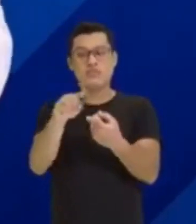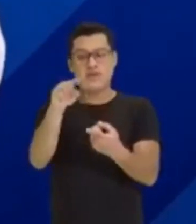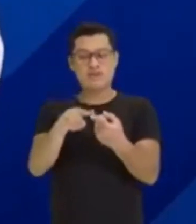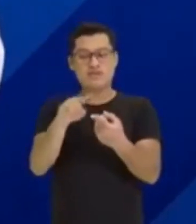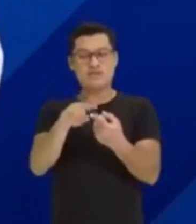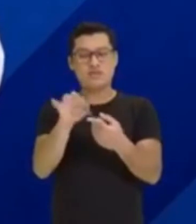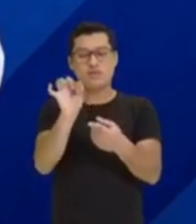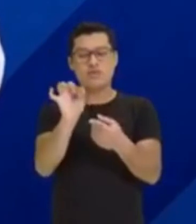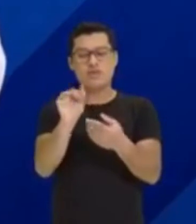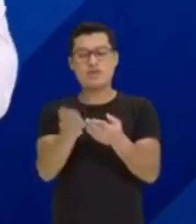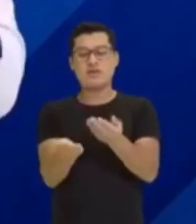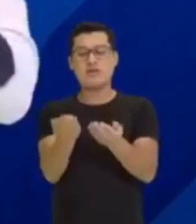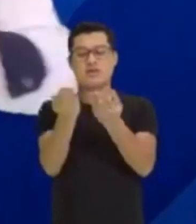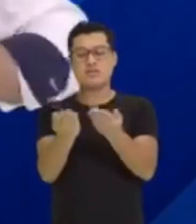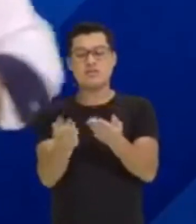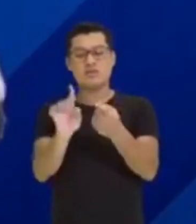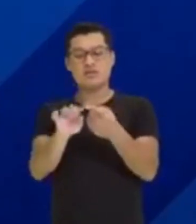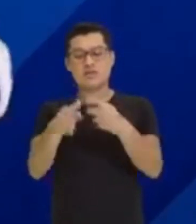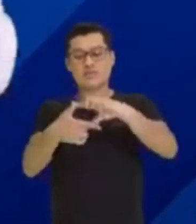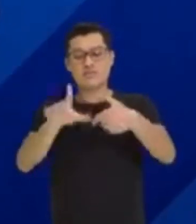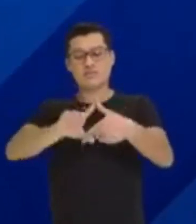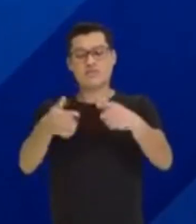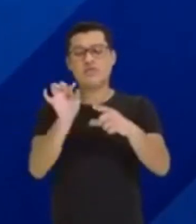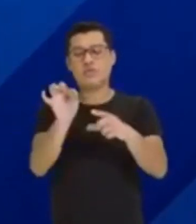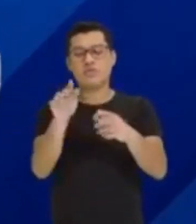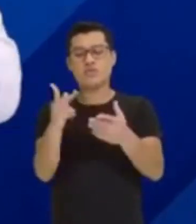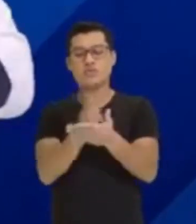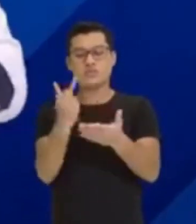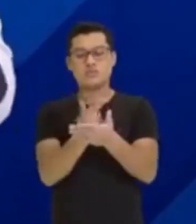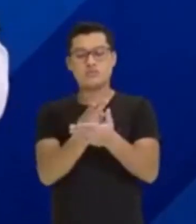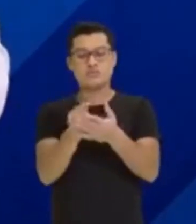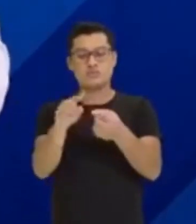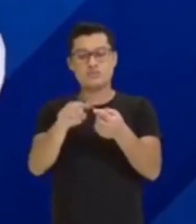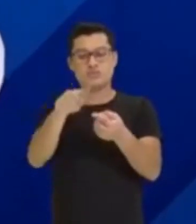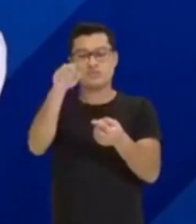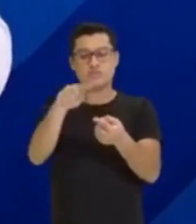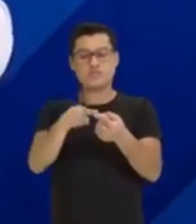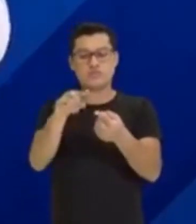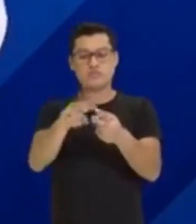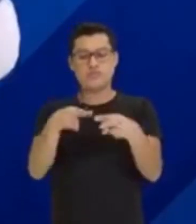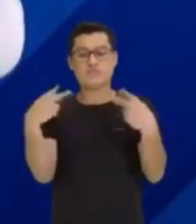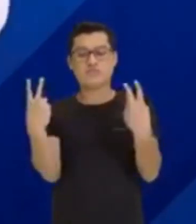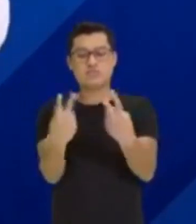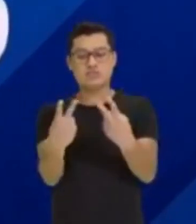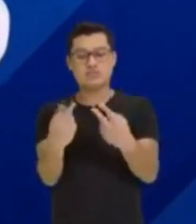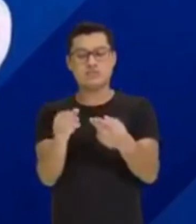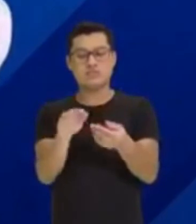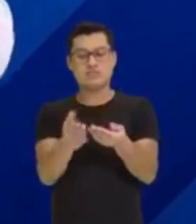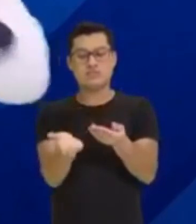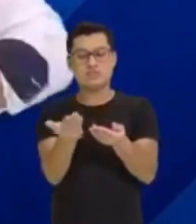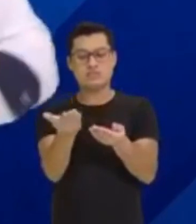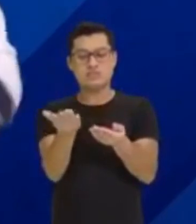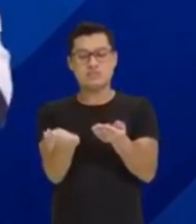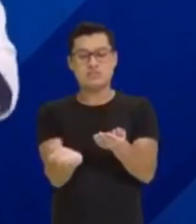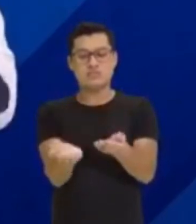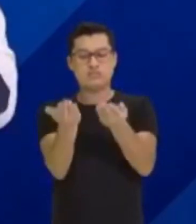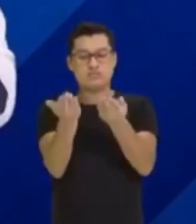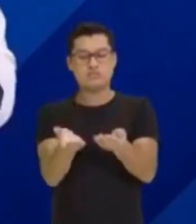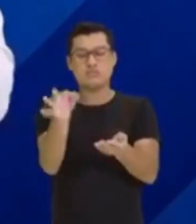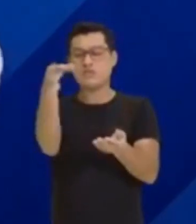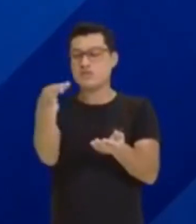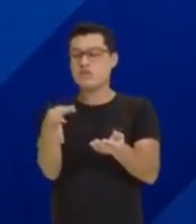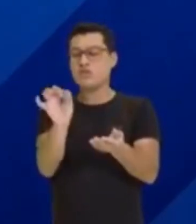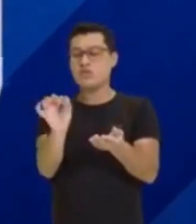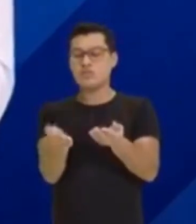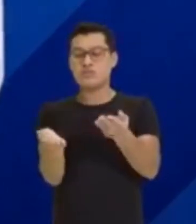a massa? A massa é a mesma. A mesma bola. Acontece que quando o volume diminui, tem uma grandeza aí envolvida que aumenta. Está certo? Que